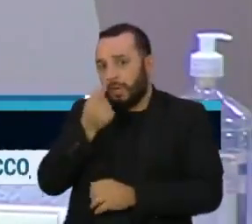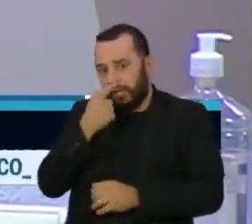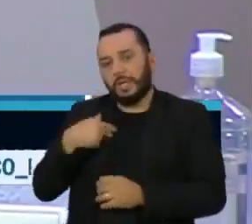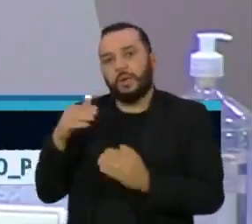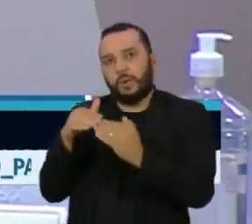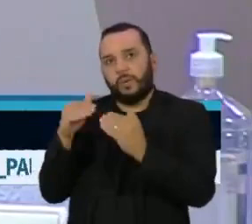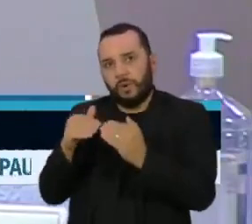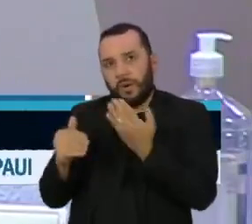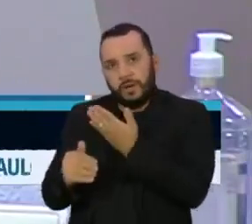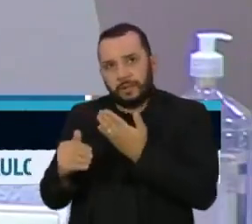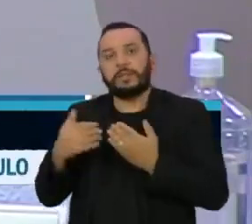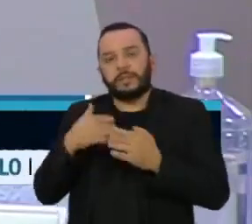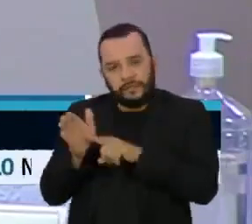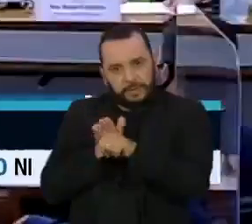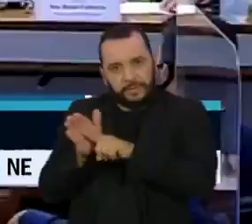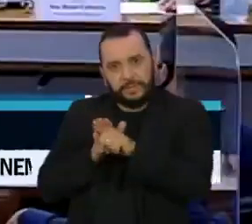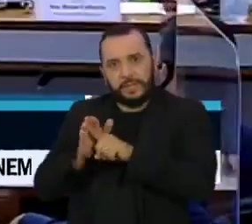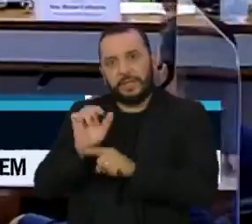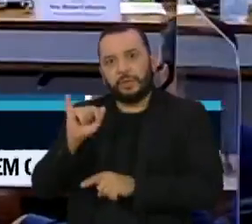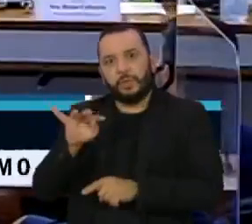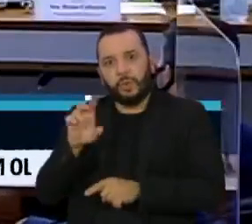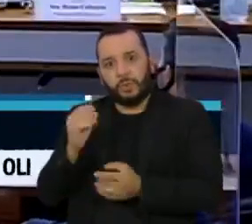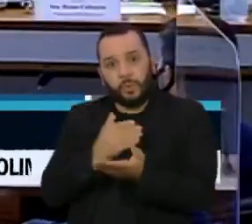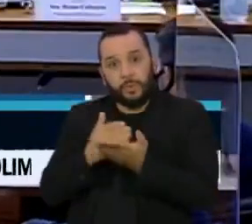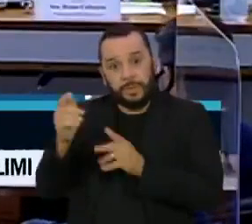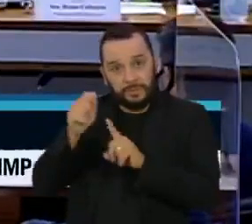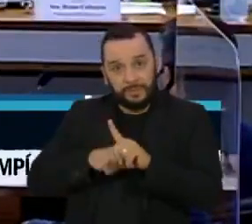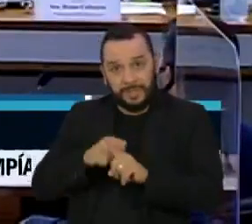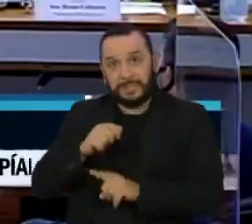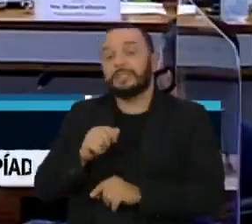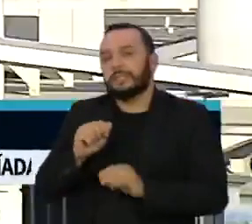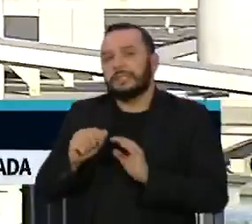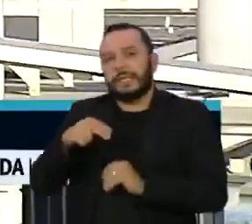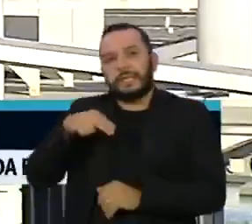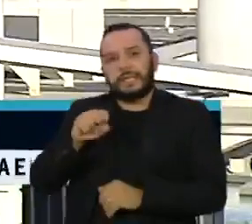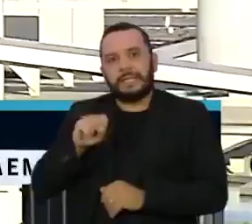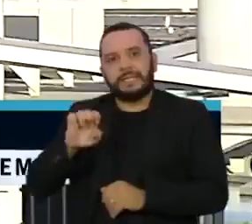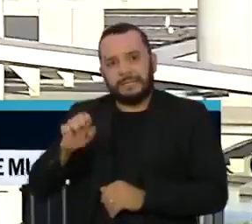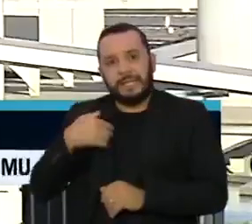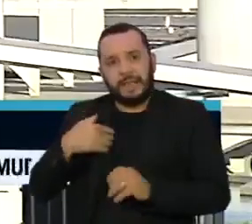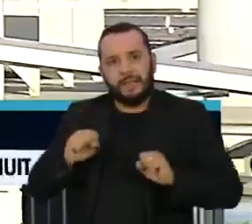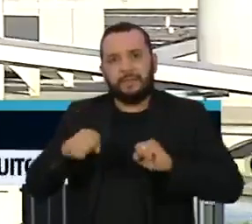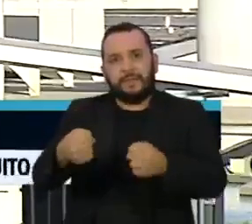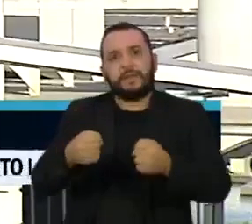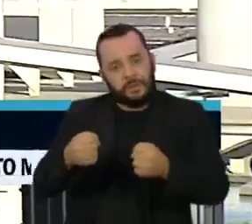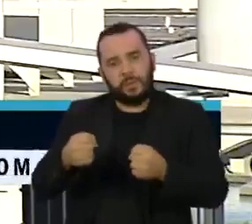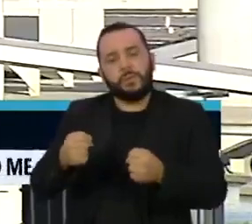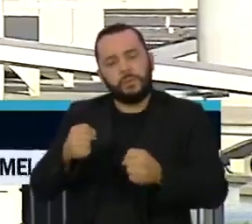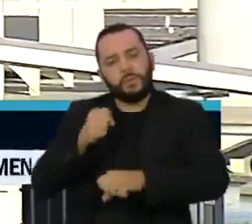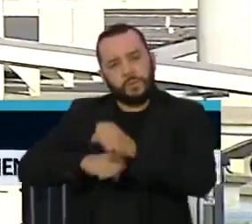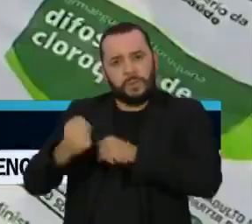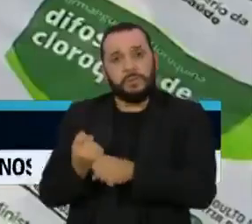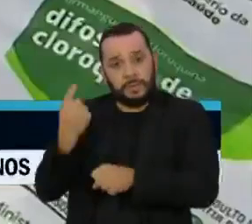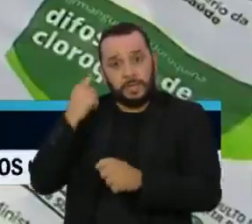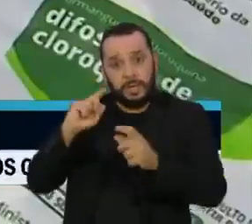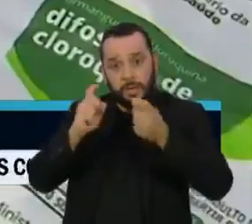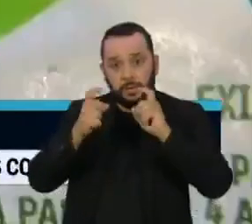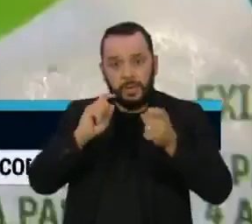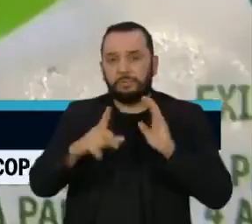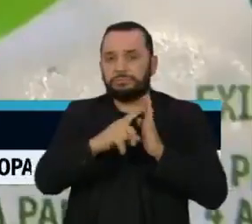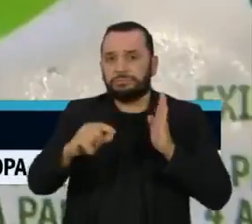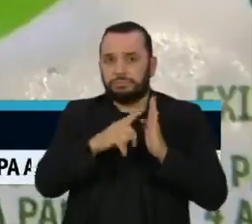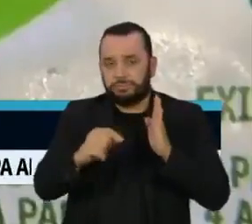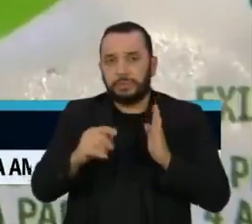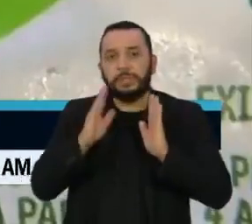Anvisa, Antônio Barra Torres, no início do mês. Segundo Barra Torres, Nisi defendeu no ano passado, em reunião no Palácio do Planalto, a